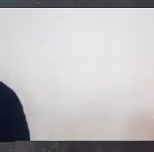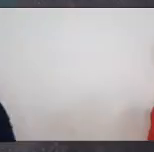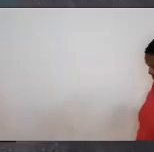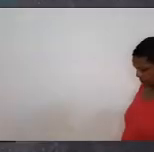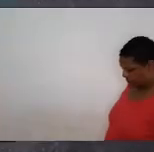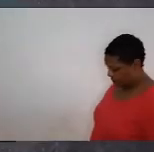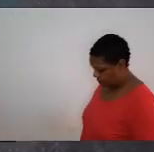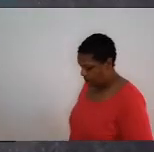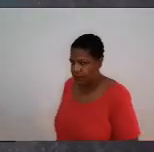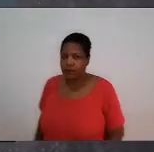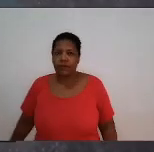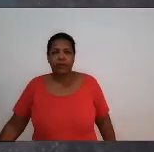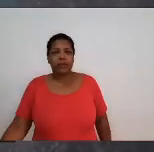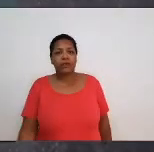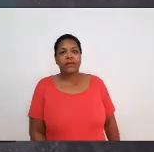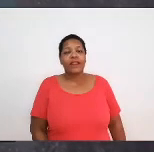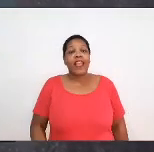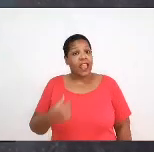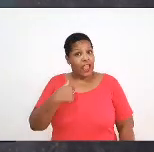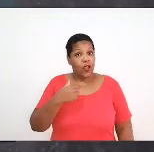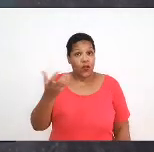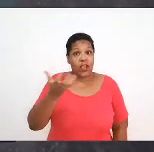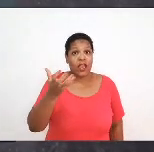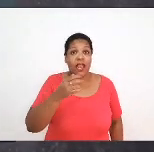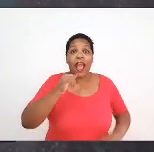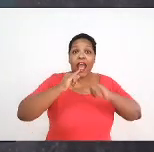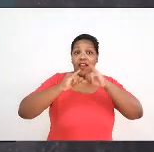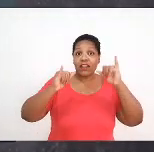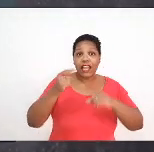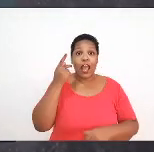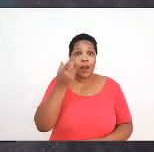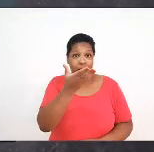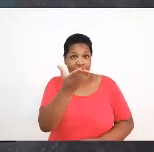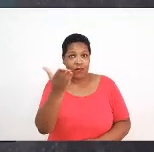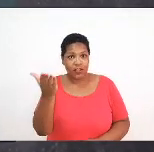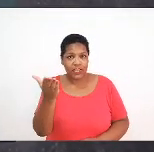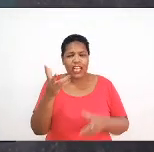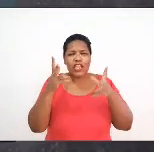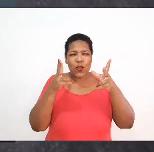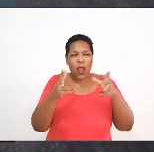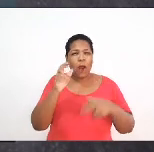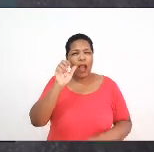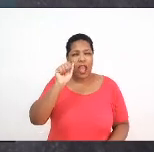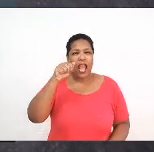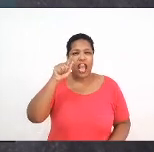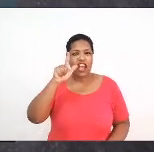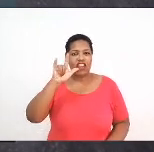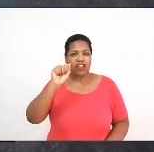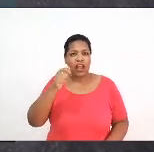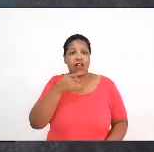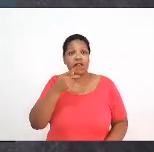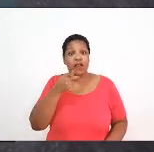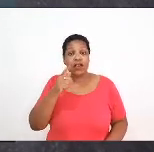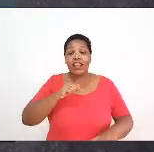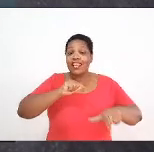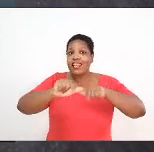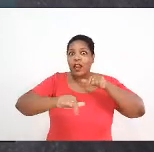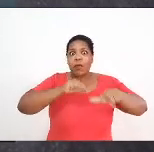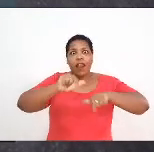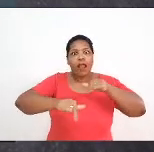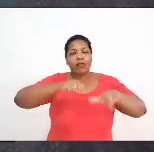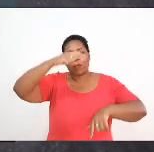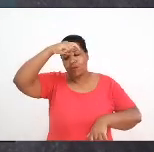Eu queria anunciar para vocês, assim, como a Angela falou, a gente tem trabalhado intensamente, sem